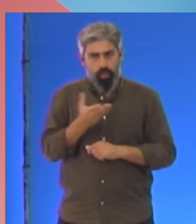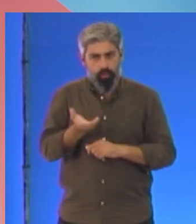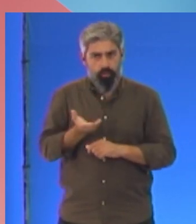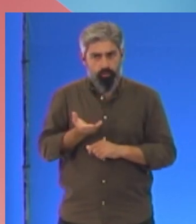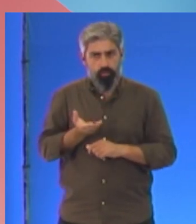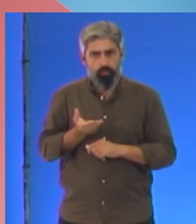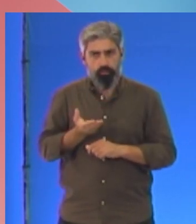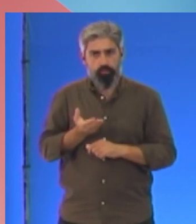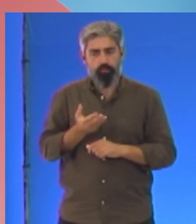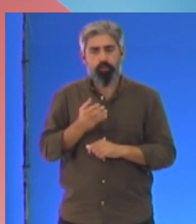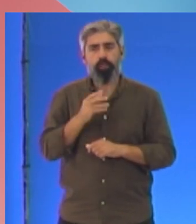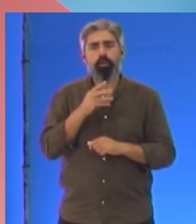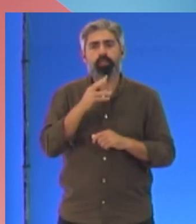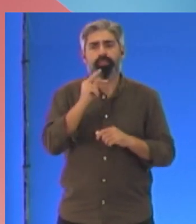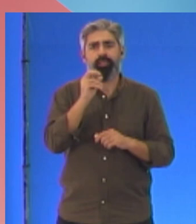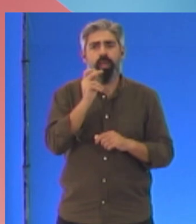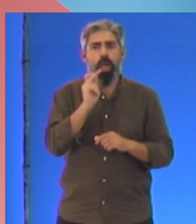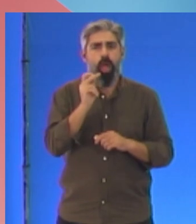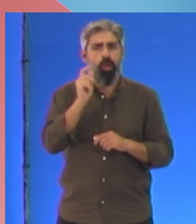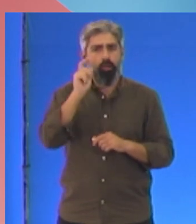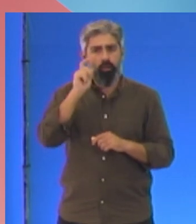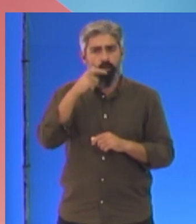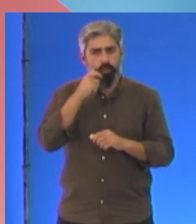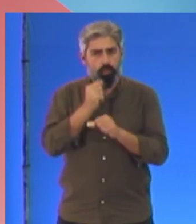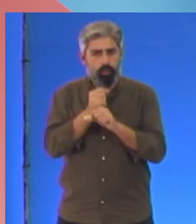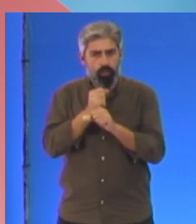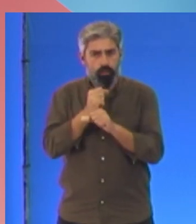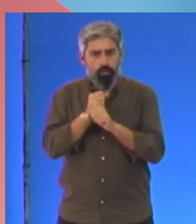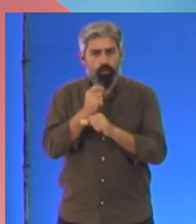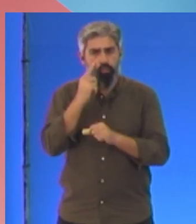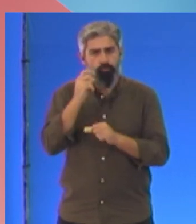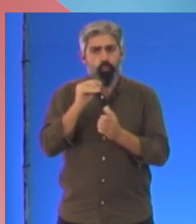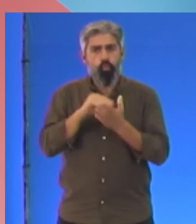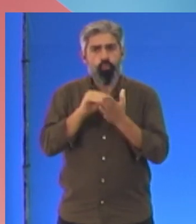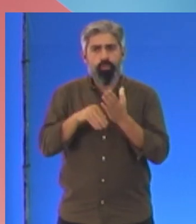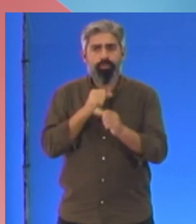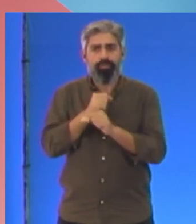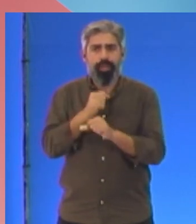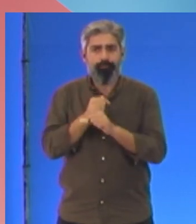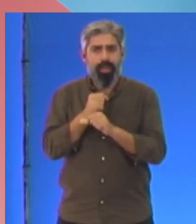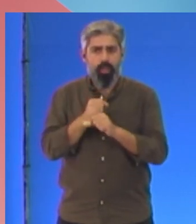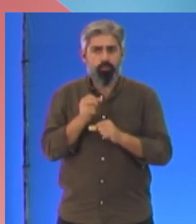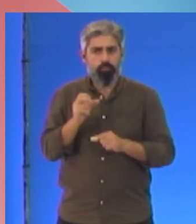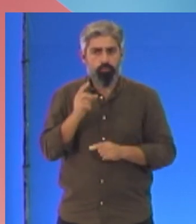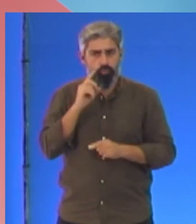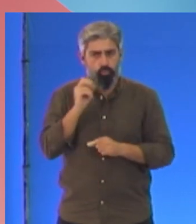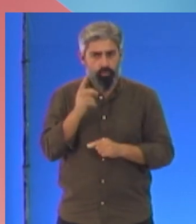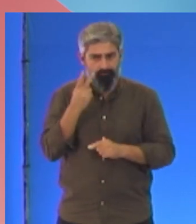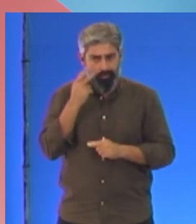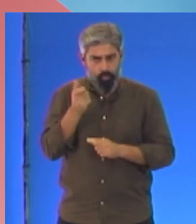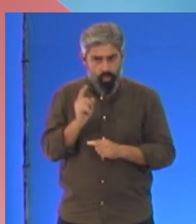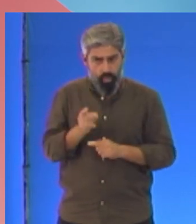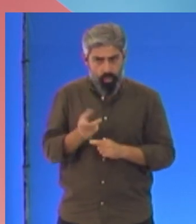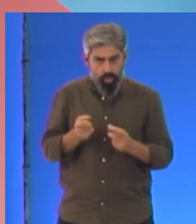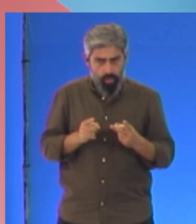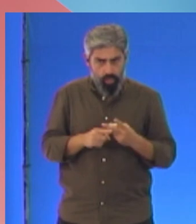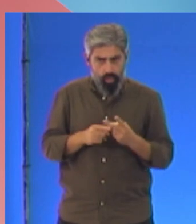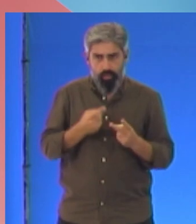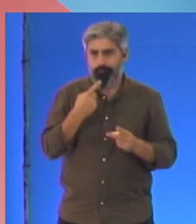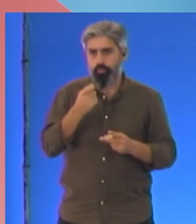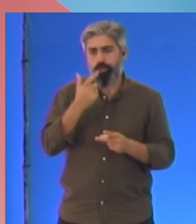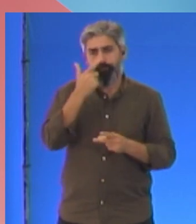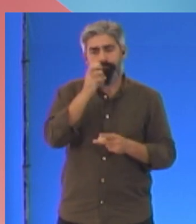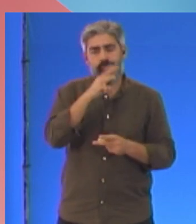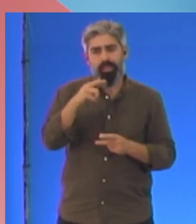Perguntem a quem está há três décadas num call center sem nunca ter visto um contrato de trabalho decente o que é uma vida boa. Perguntem aos